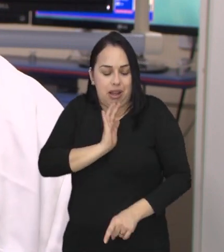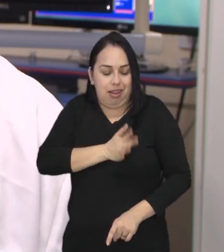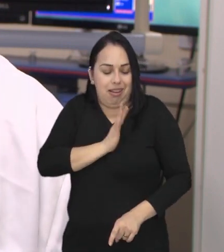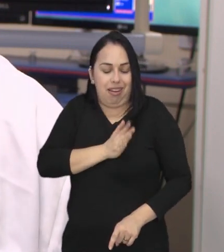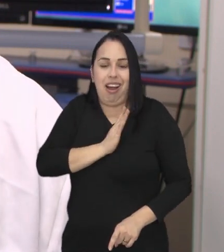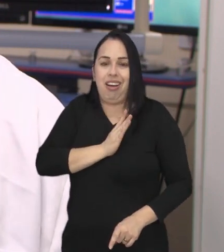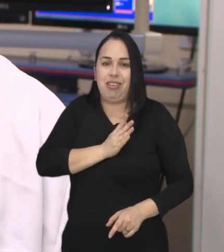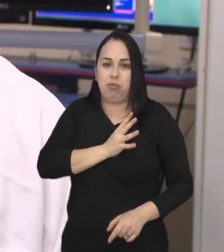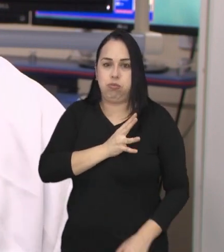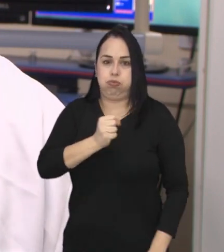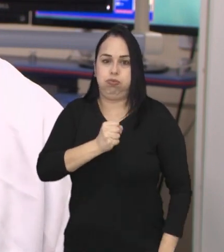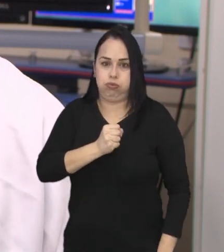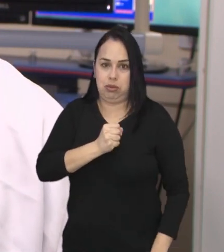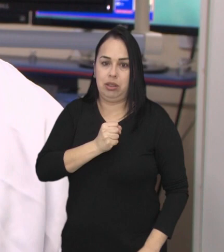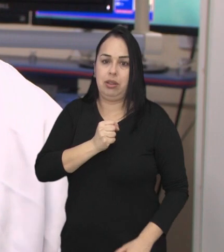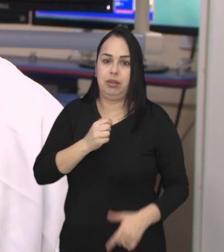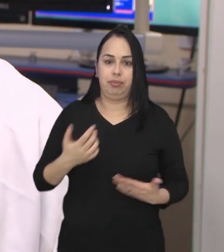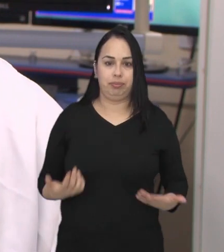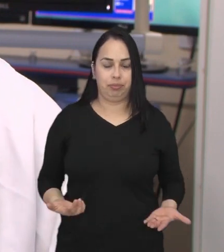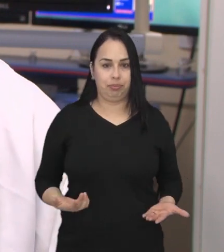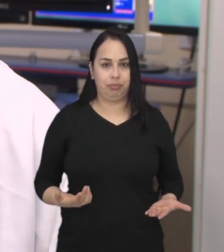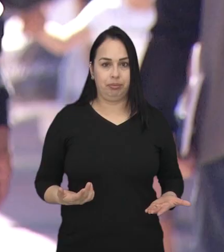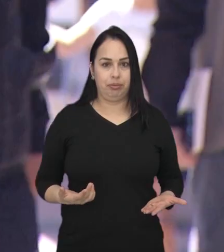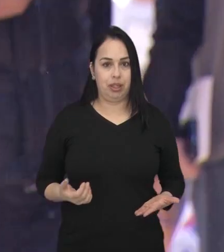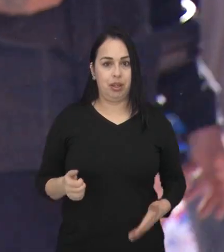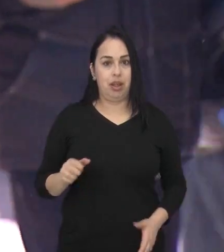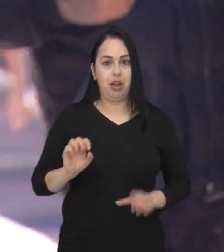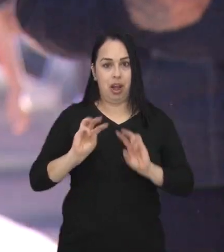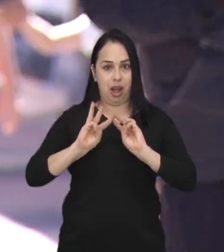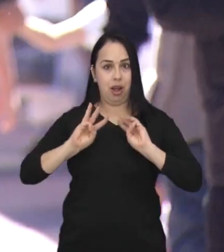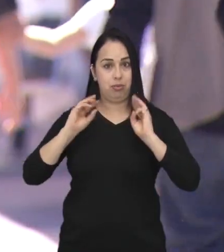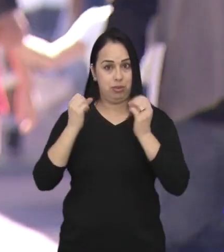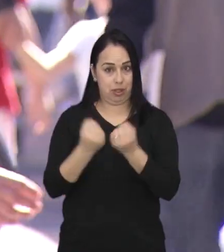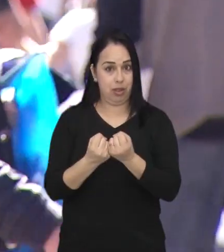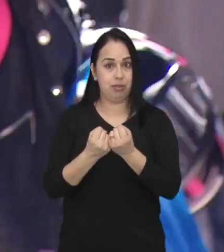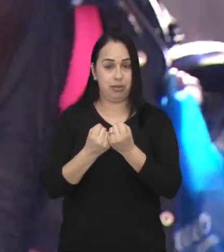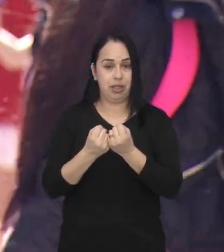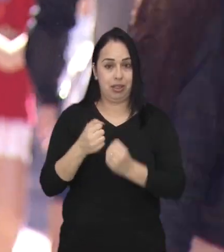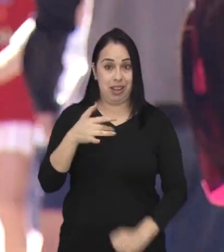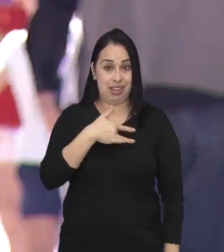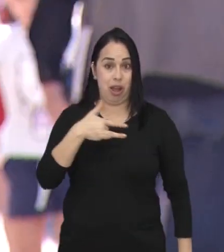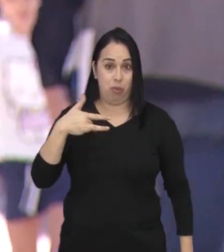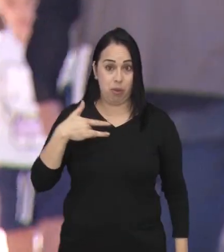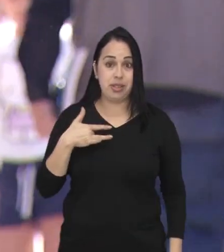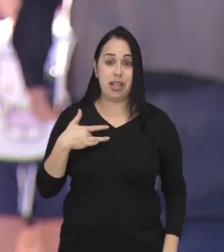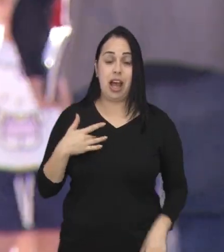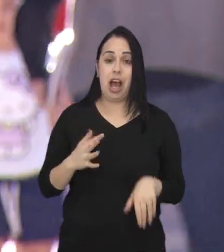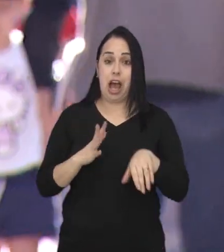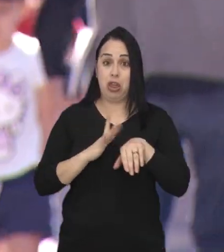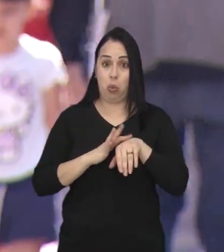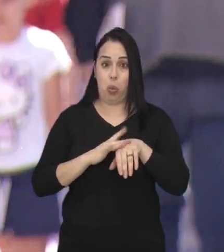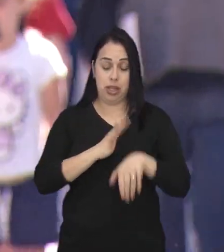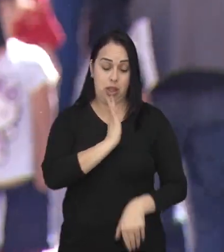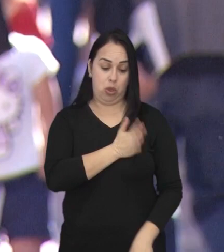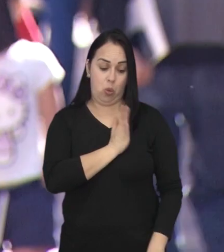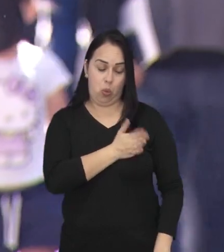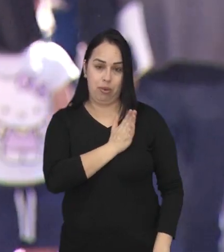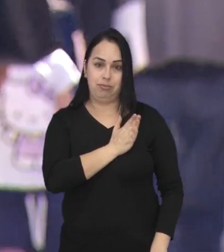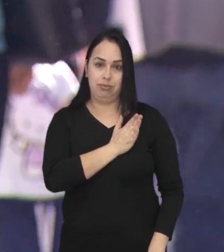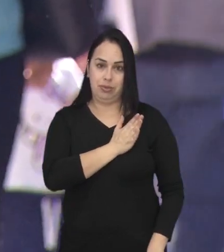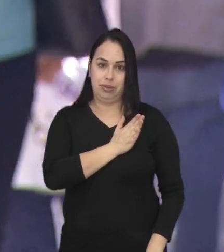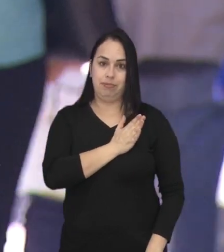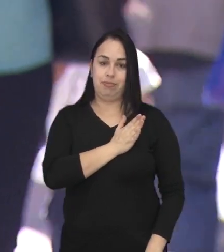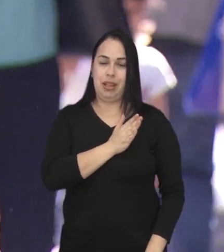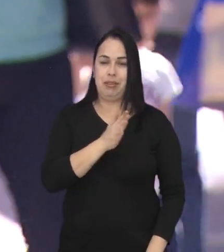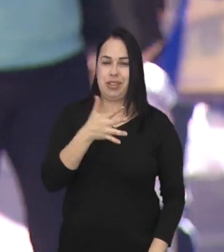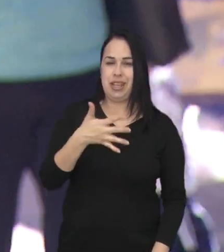cardiovasculares referente à atoresclerose coronariana. Segundo a Organização Mundial da Saúde, as doenças do